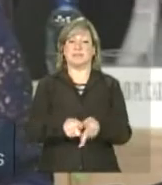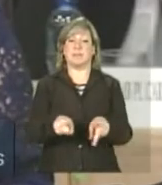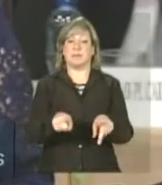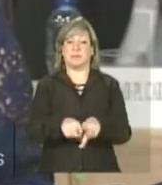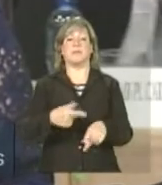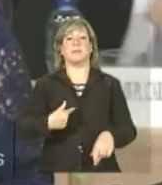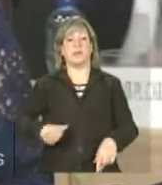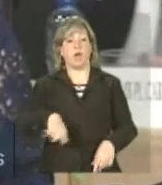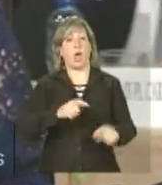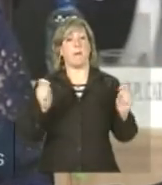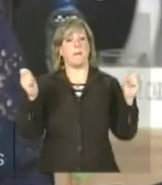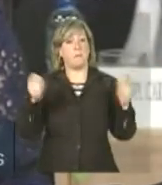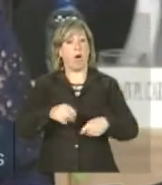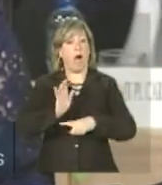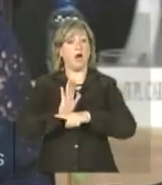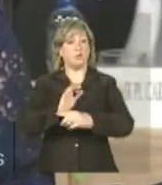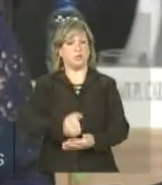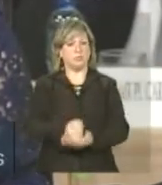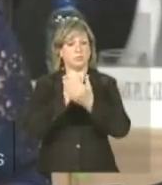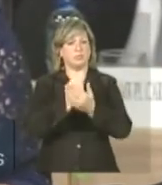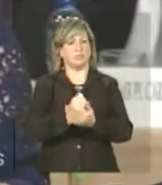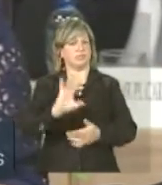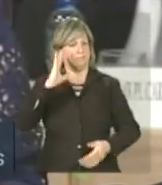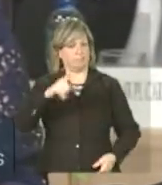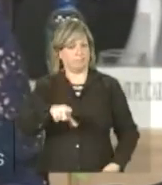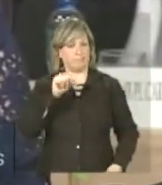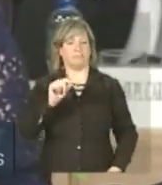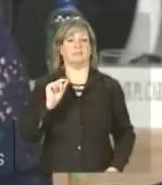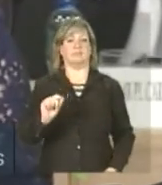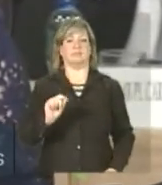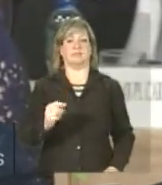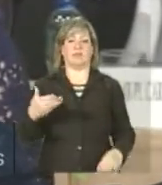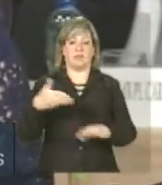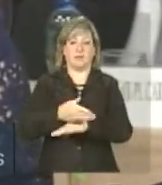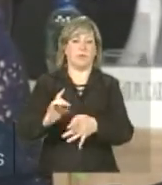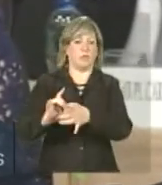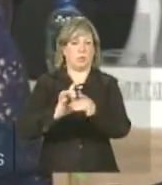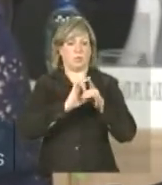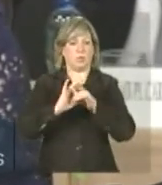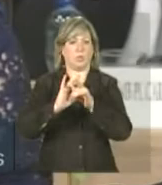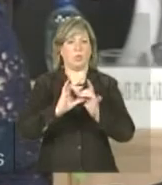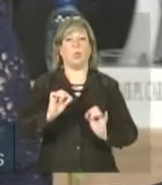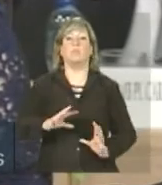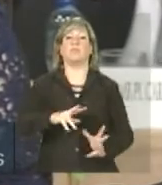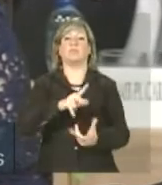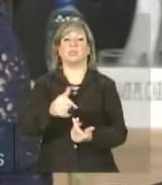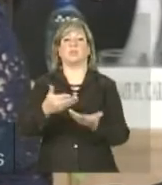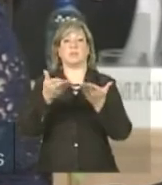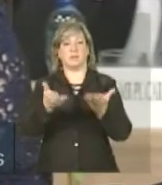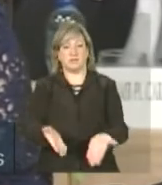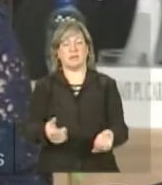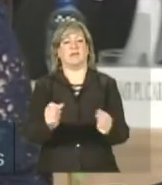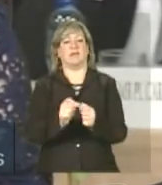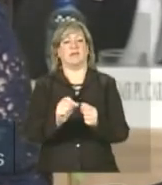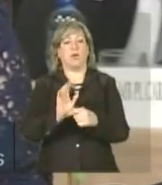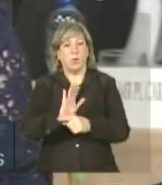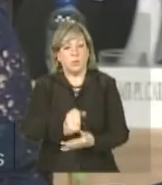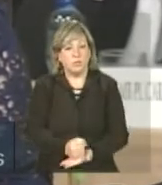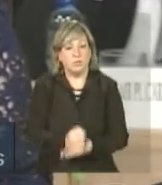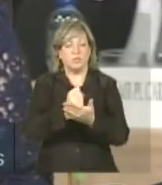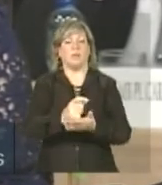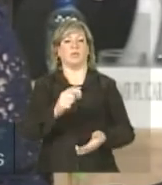podemos dar contribuições decisivas nas parcerias globais destinadas à promoção